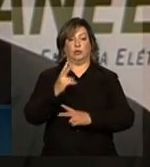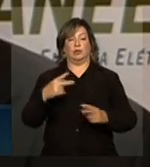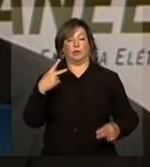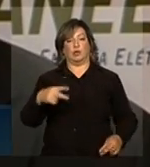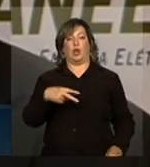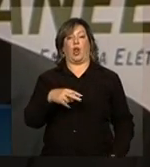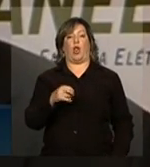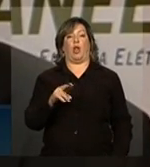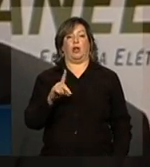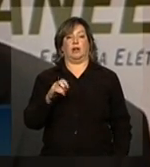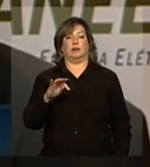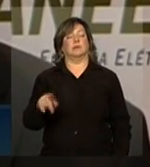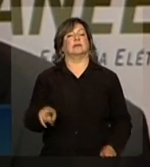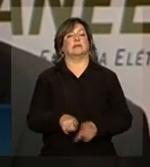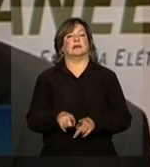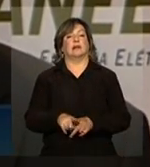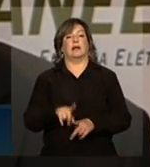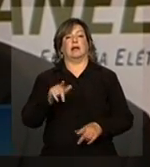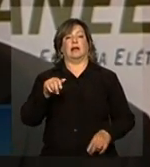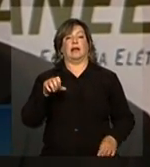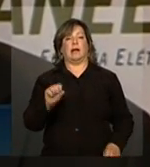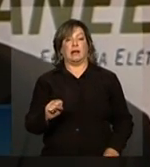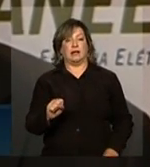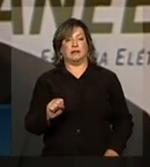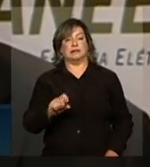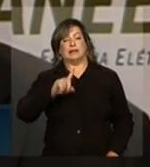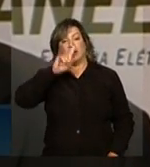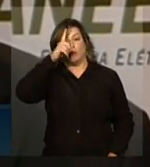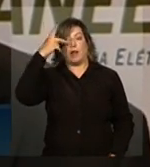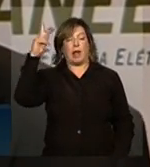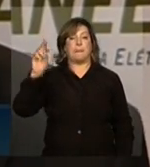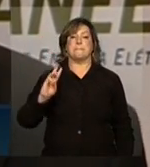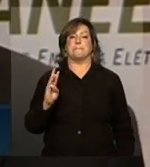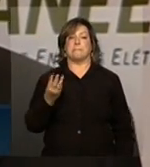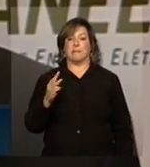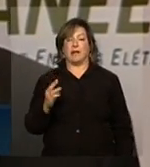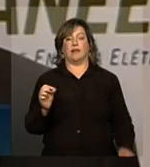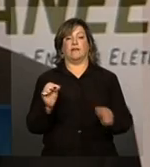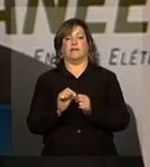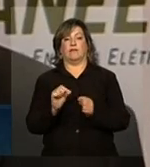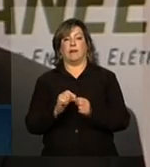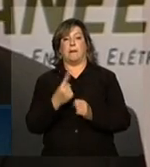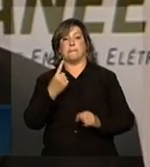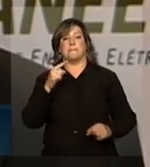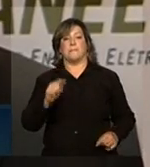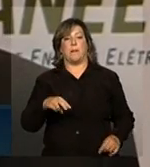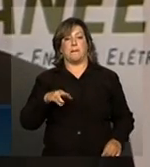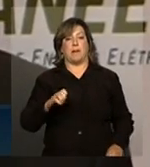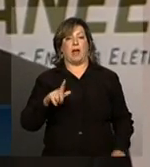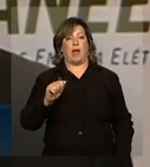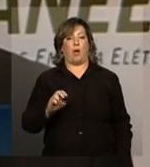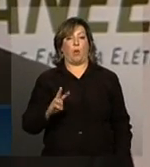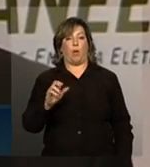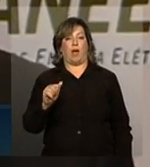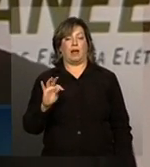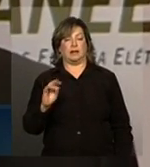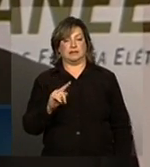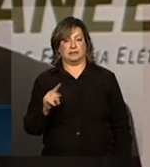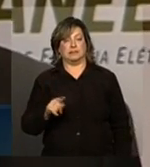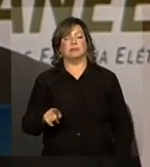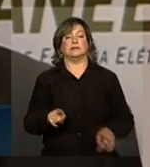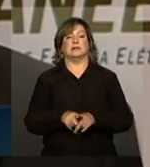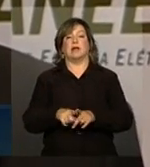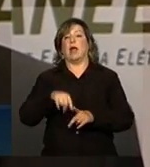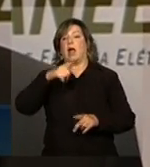a geração a gás natural lá do Maranhão, onde está sendo implantado mil megawatts e as outras hidrelétricas que estão sendo